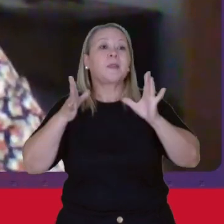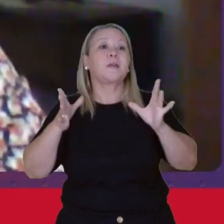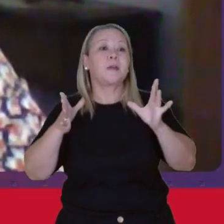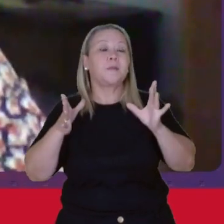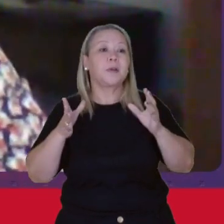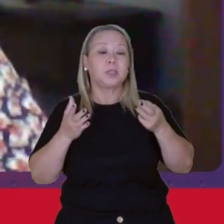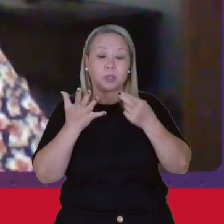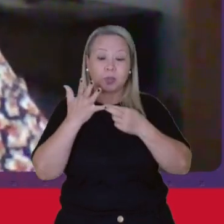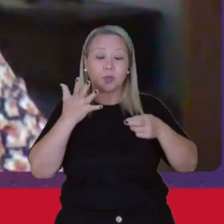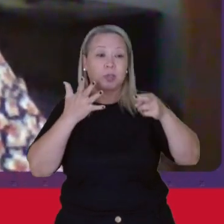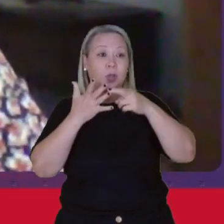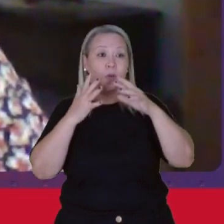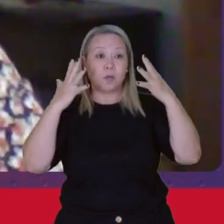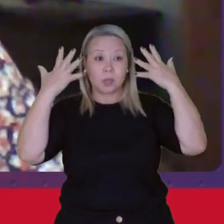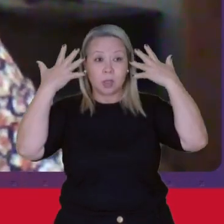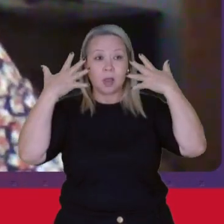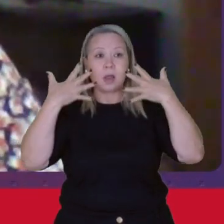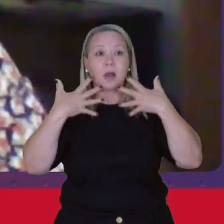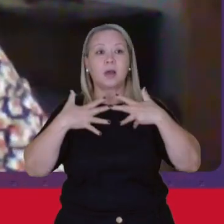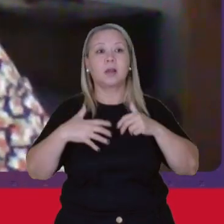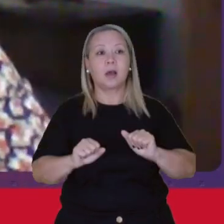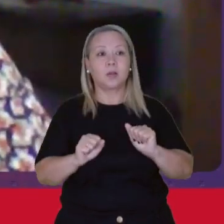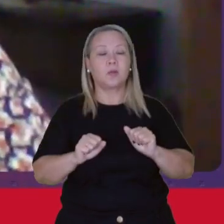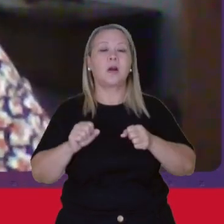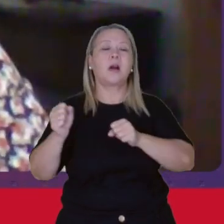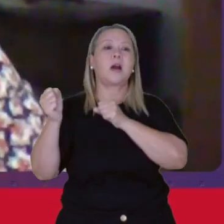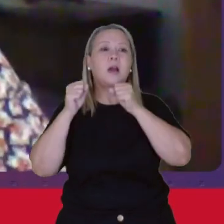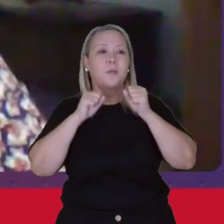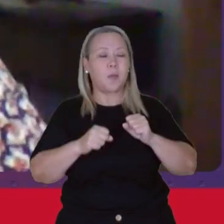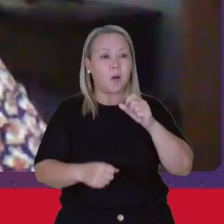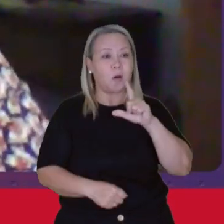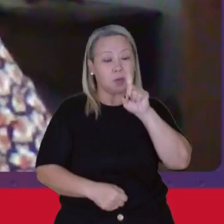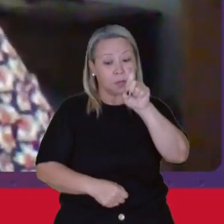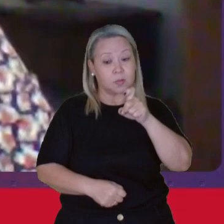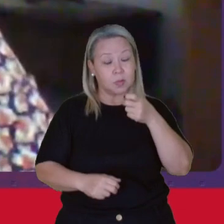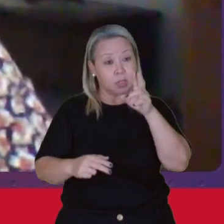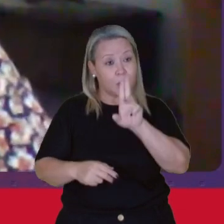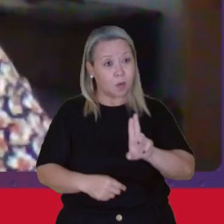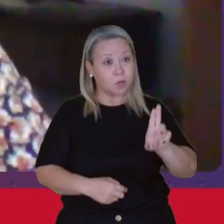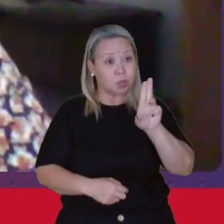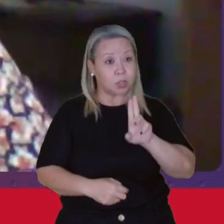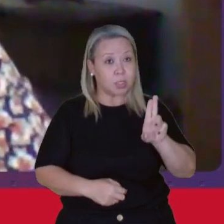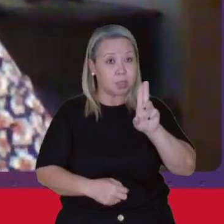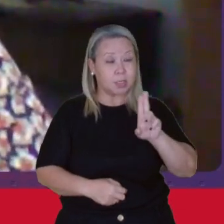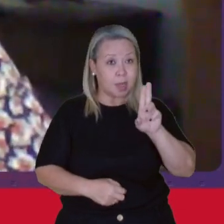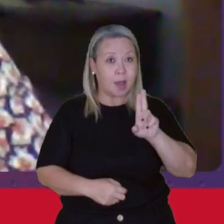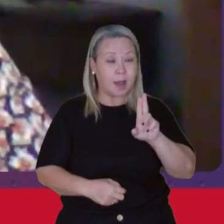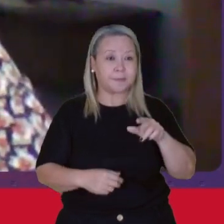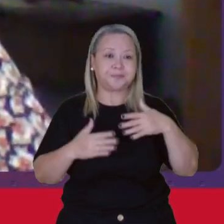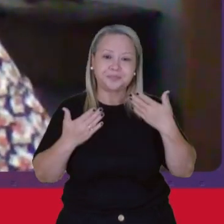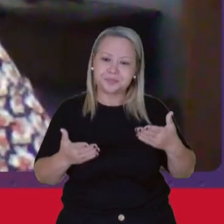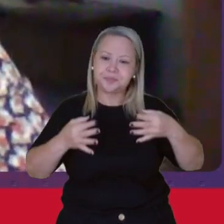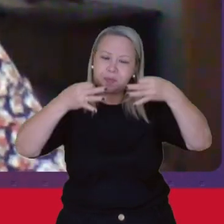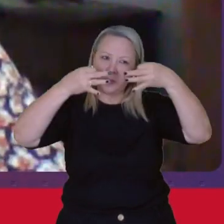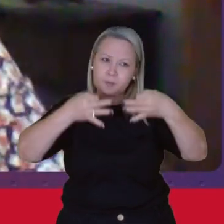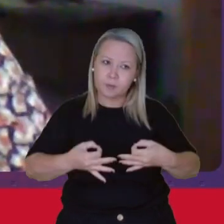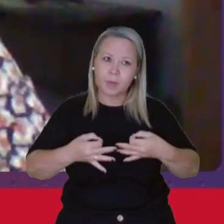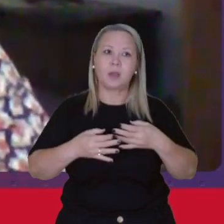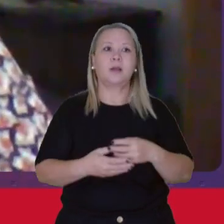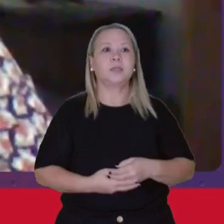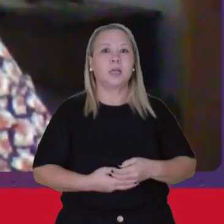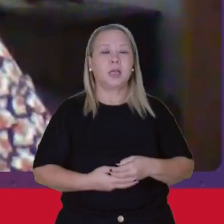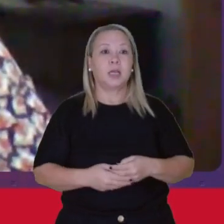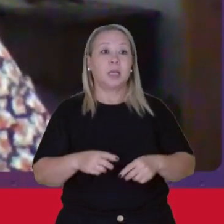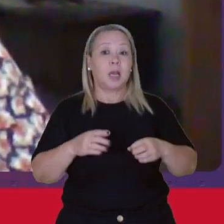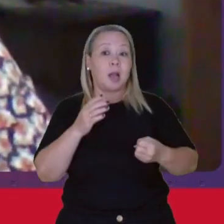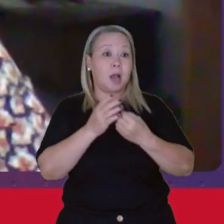recursos Naturais Possam ser Utilizados De forma mais Adequada A